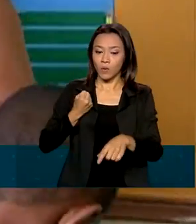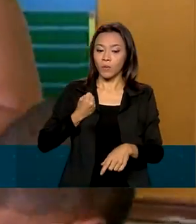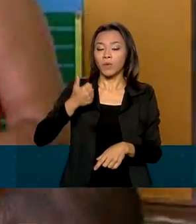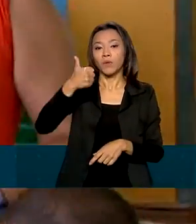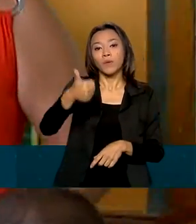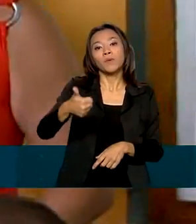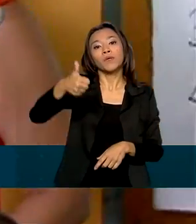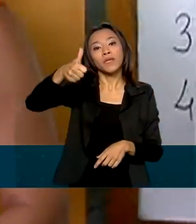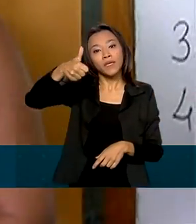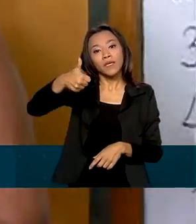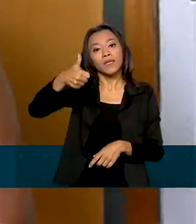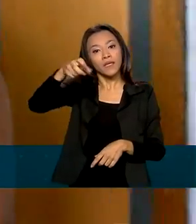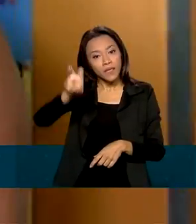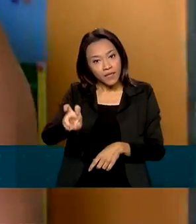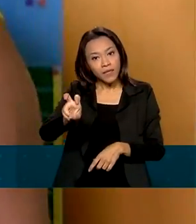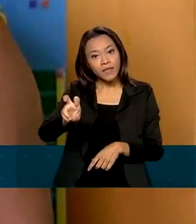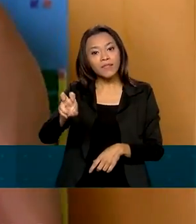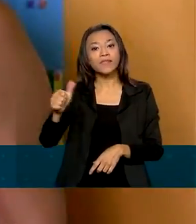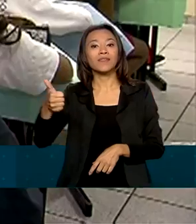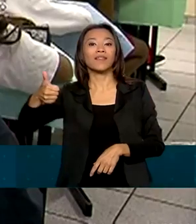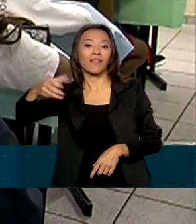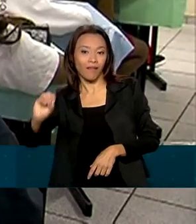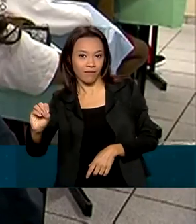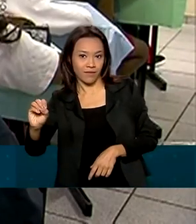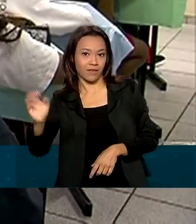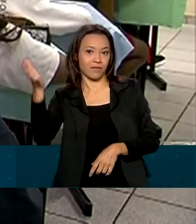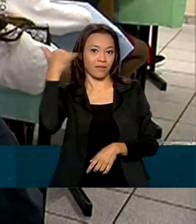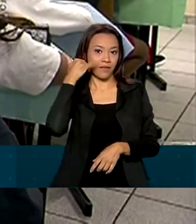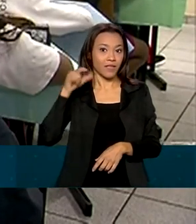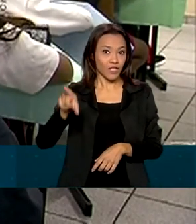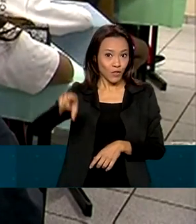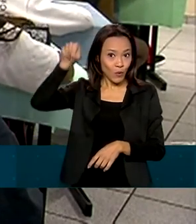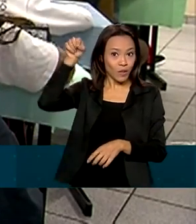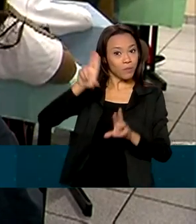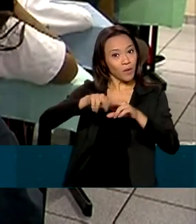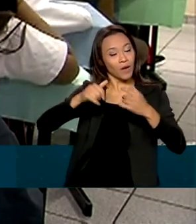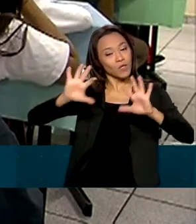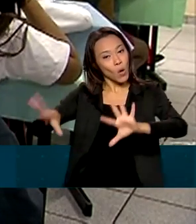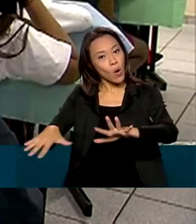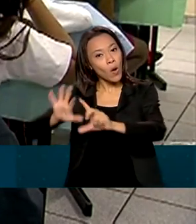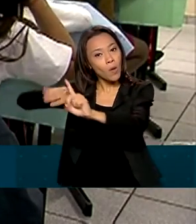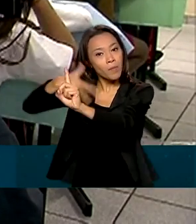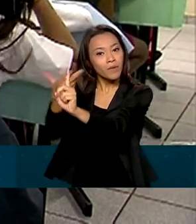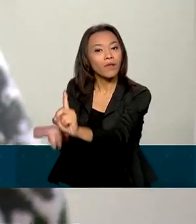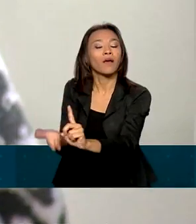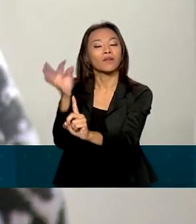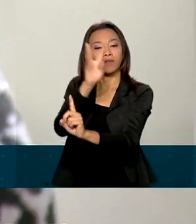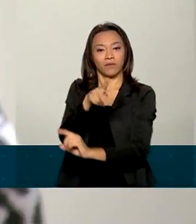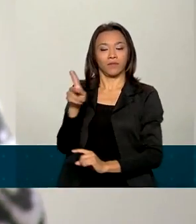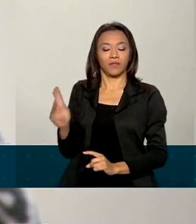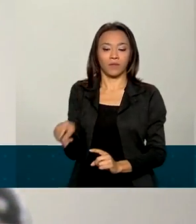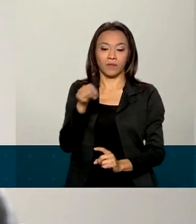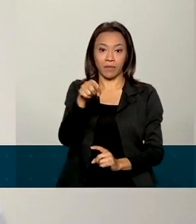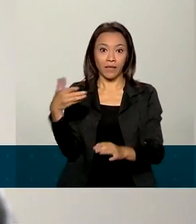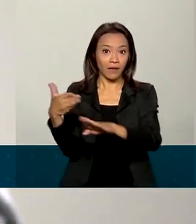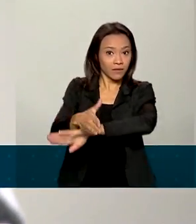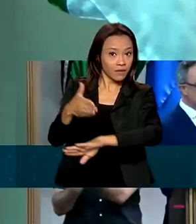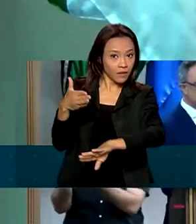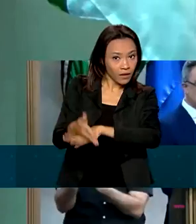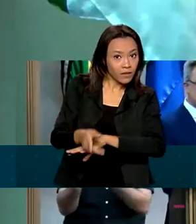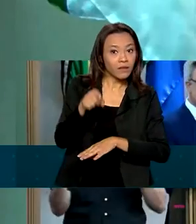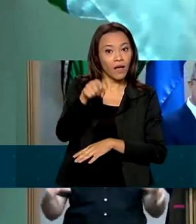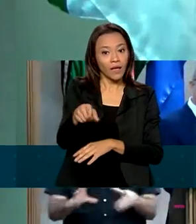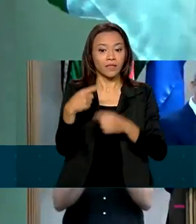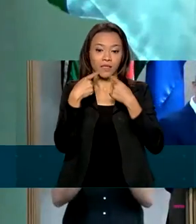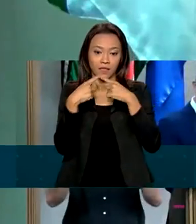número escolhido em homenagem ao Dia dos Professores. A iniciativa vai facilitar o acesso dos docentes aos canais de denúncia.